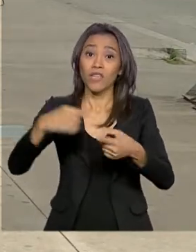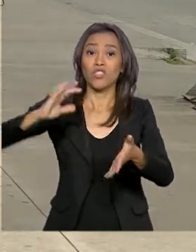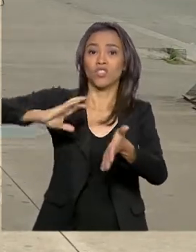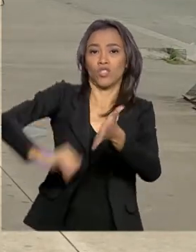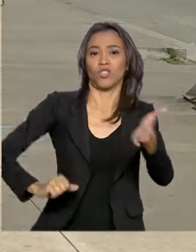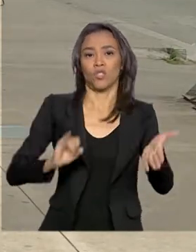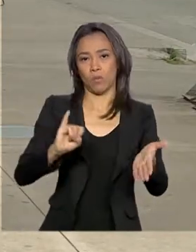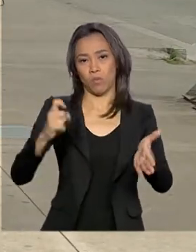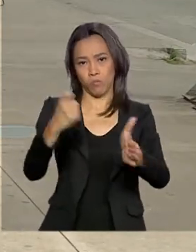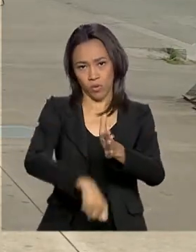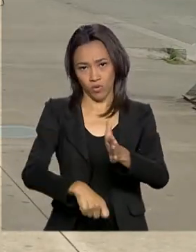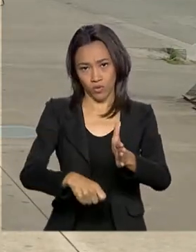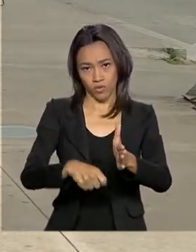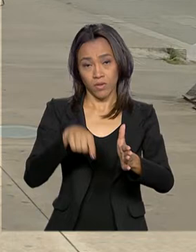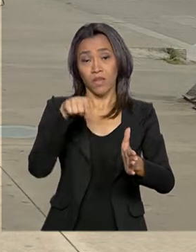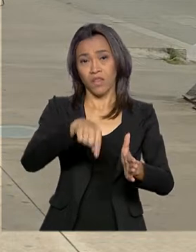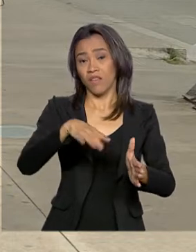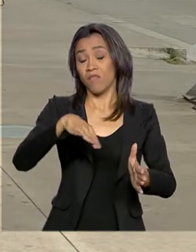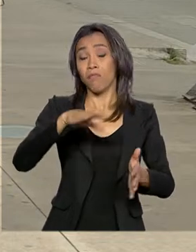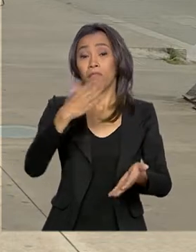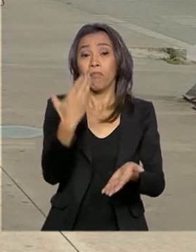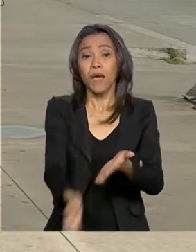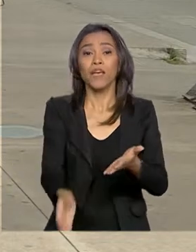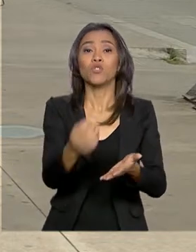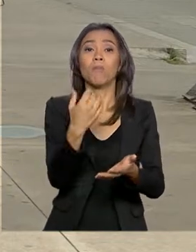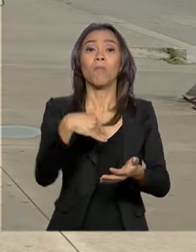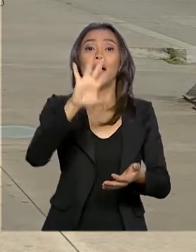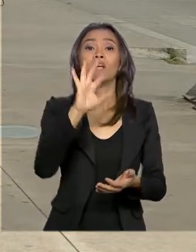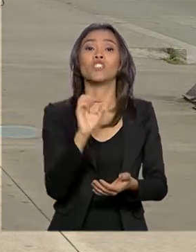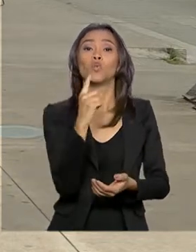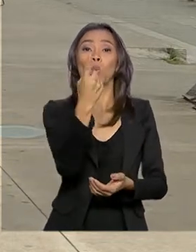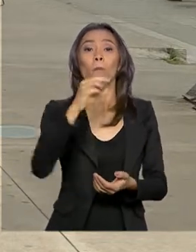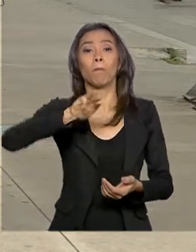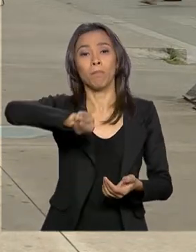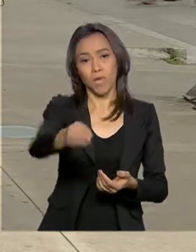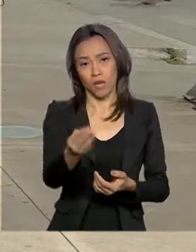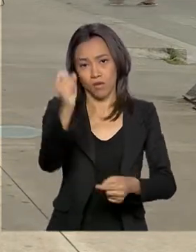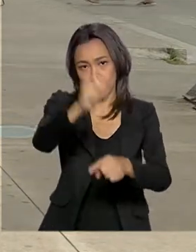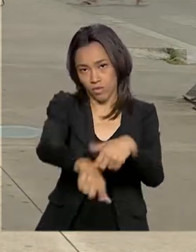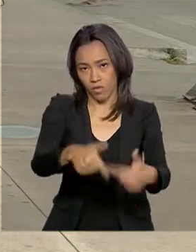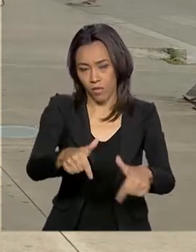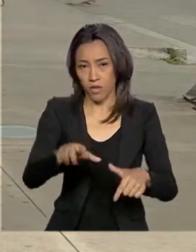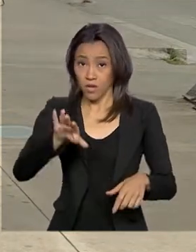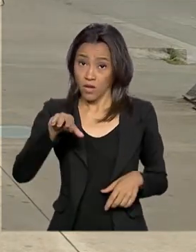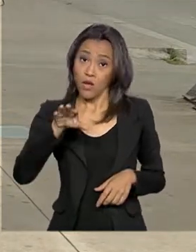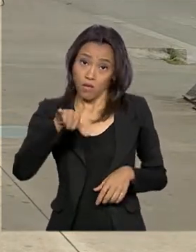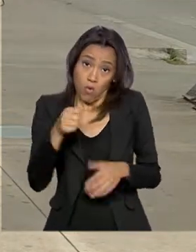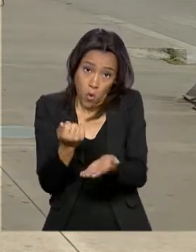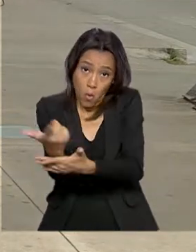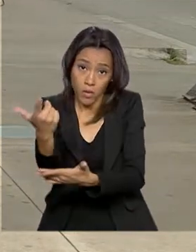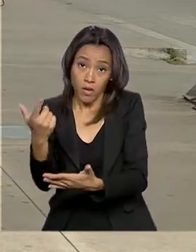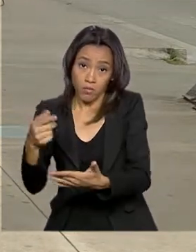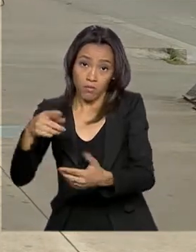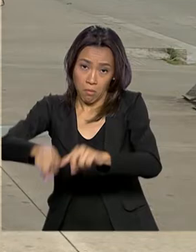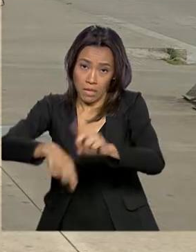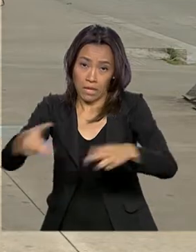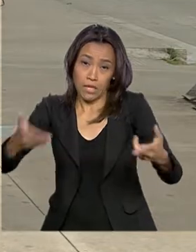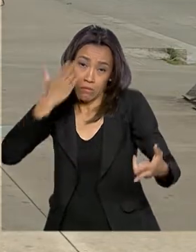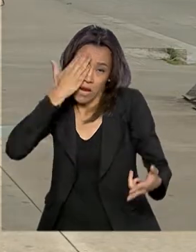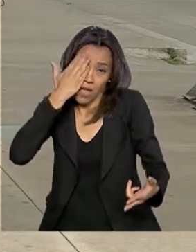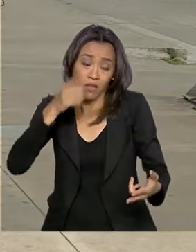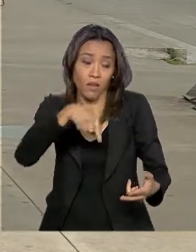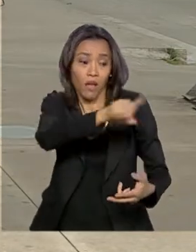E deixa de gerar por ano mais de um milhão e meio de empregos. Ao adquirir produtos piratas, o consumidor ainda